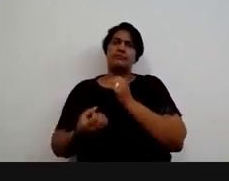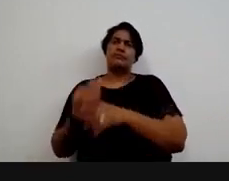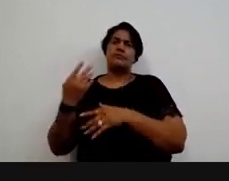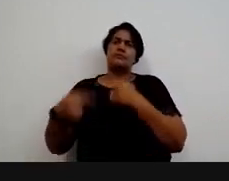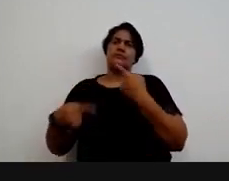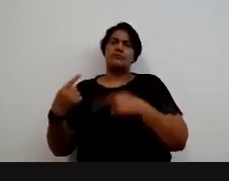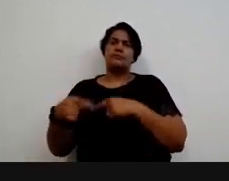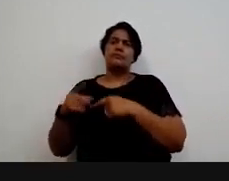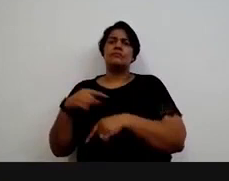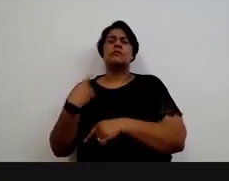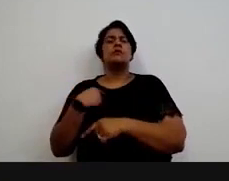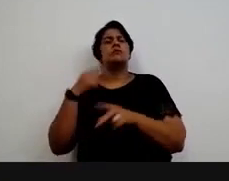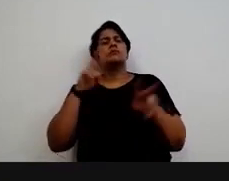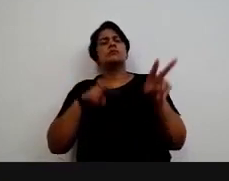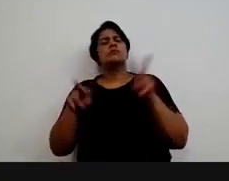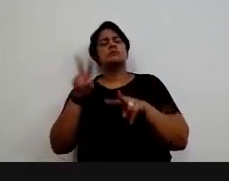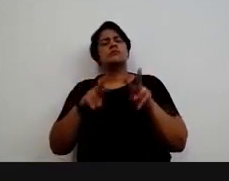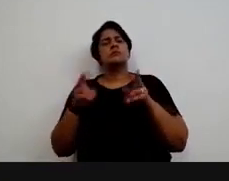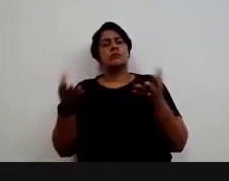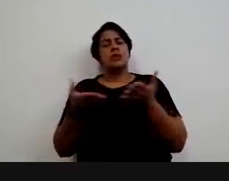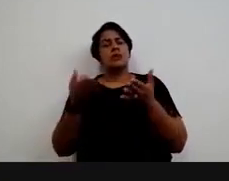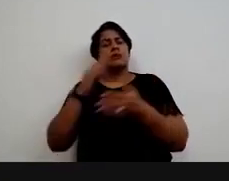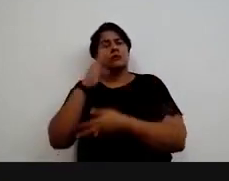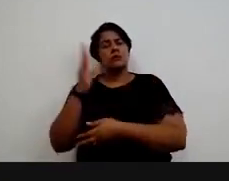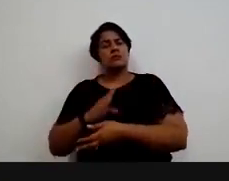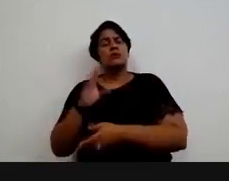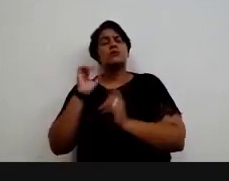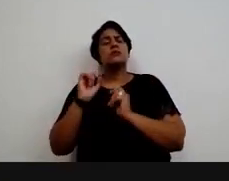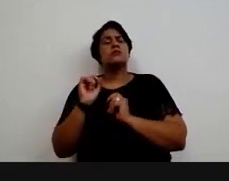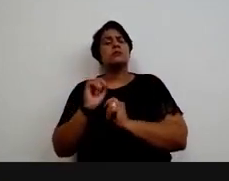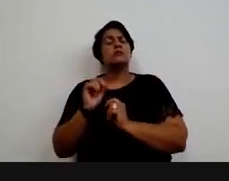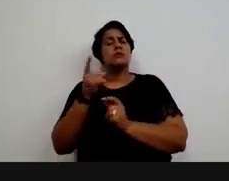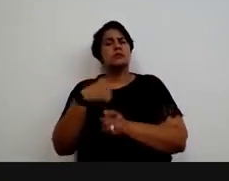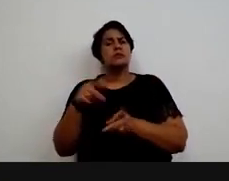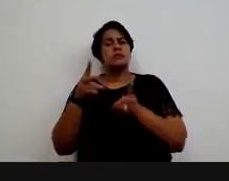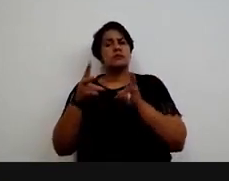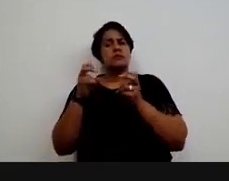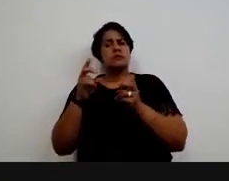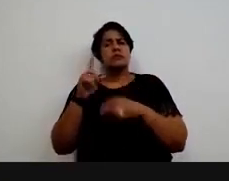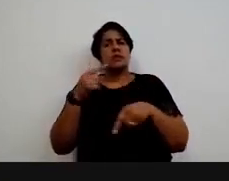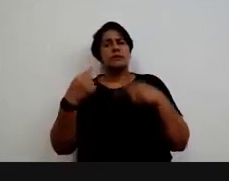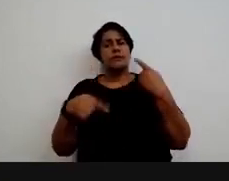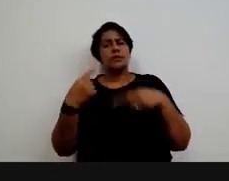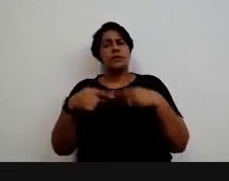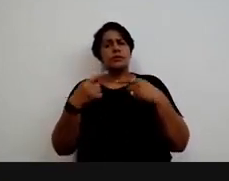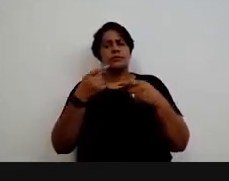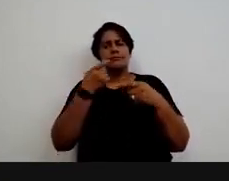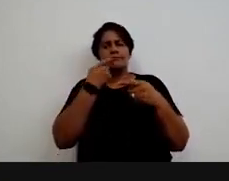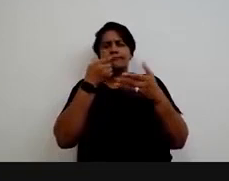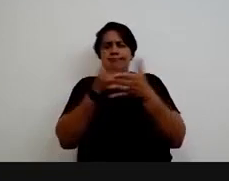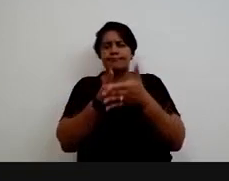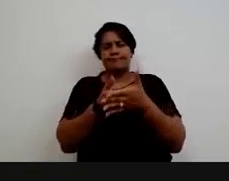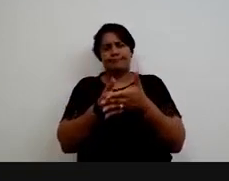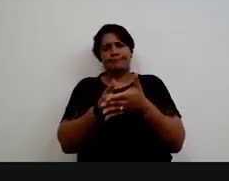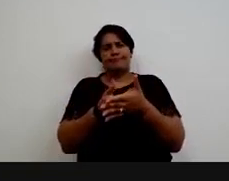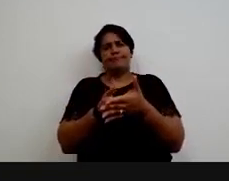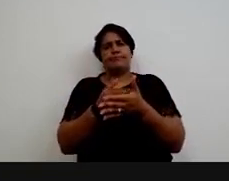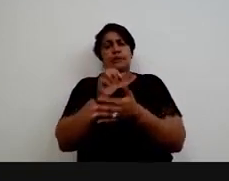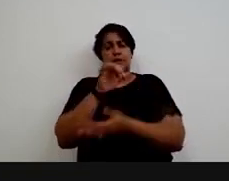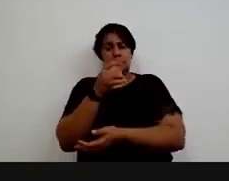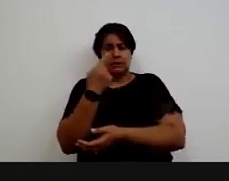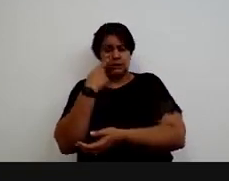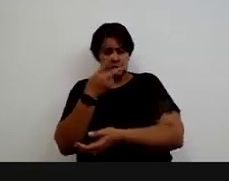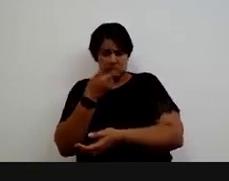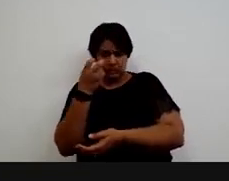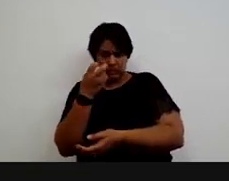E o que a gente tem visto muito, principalmente no Brasil atual, é a construção de políticas de curto prazo. Se a gente for observar,